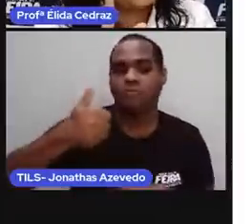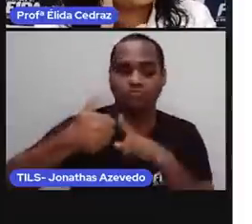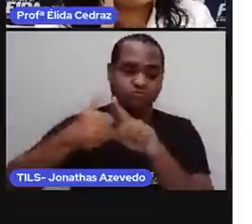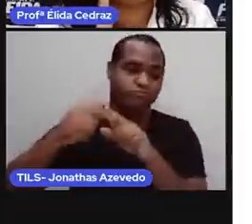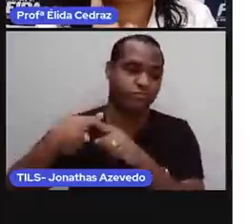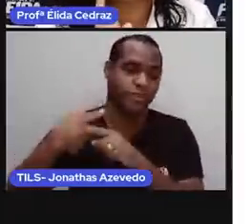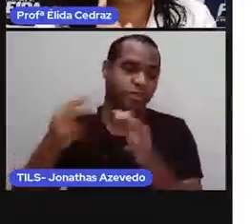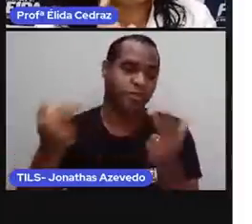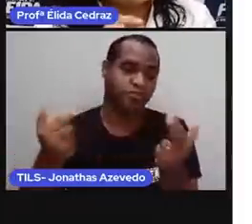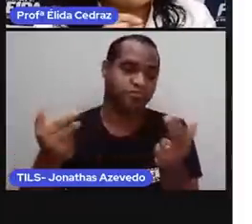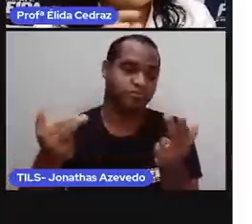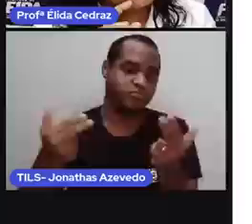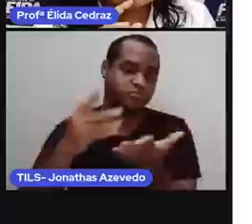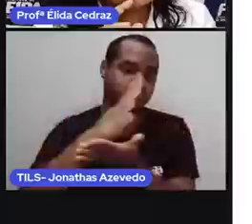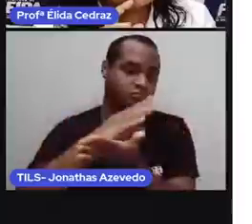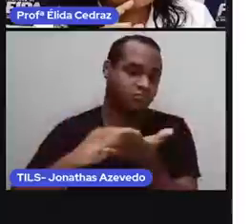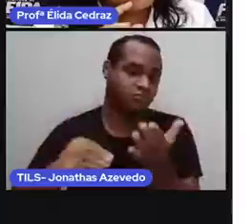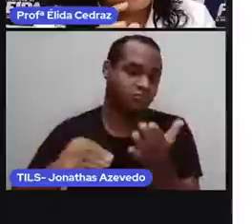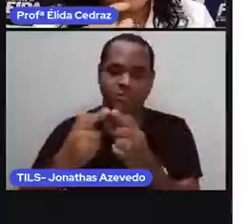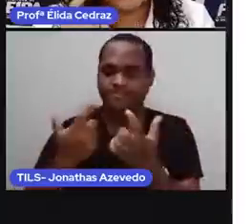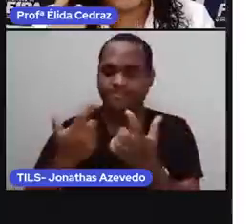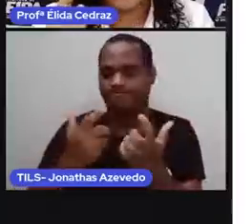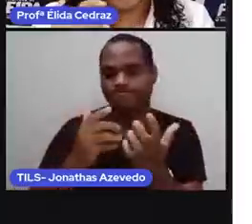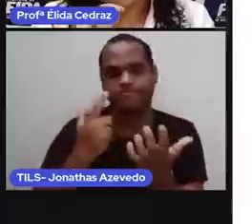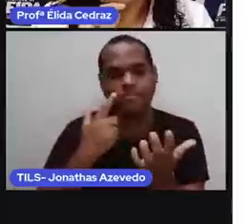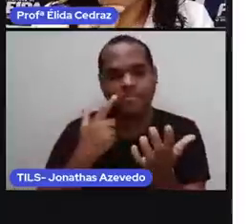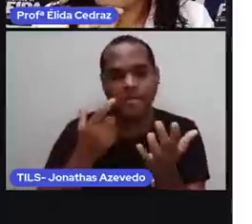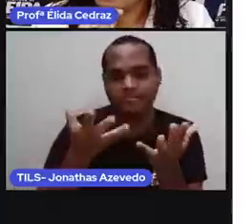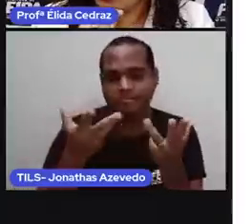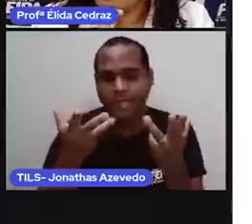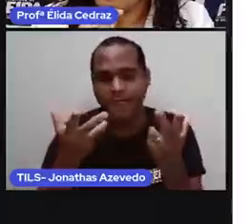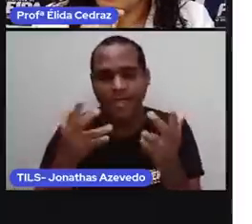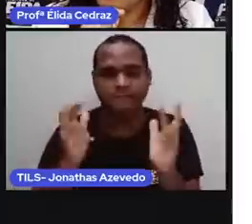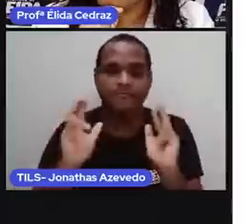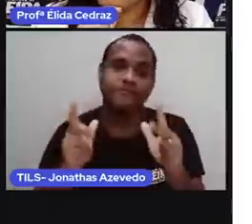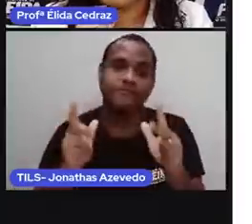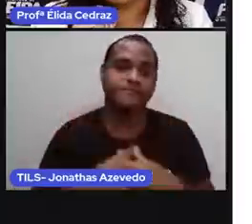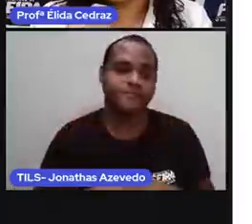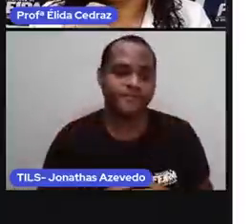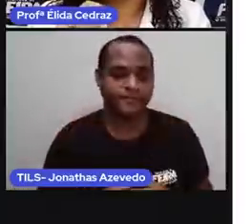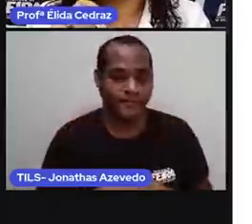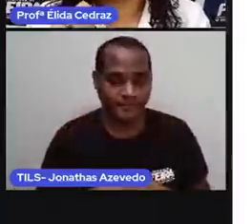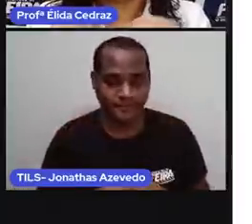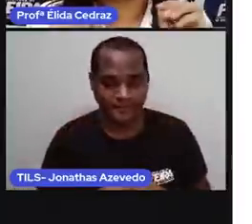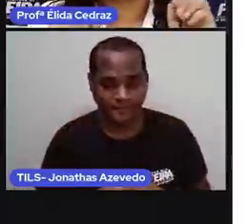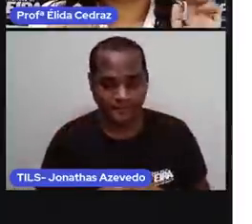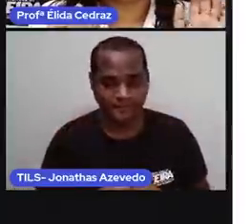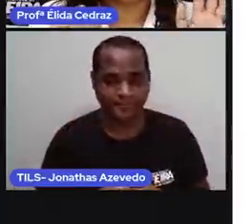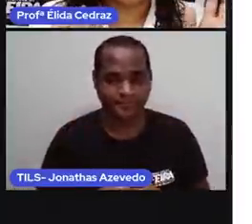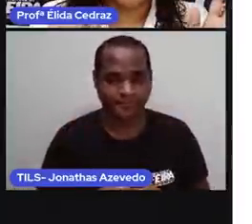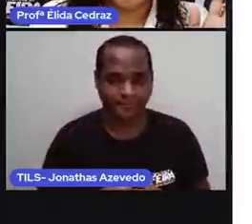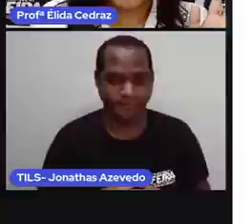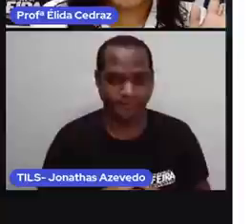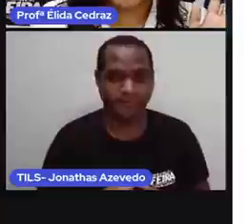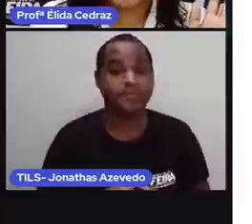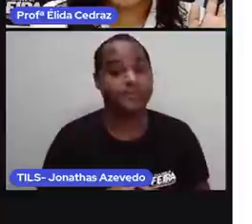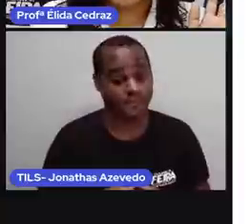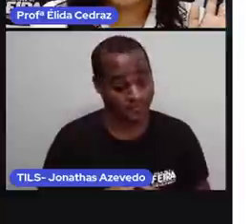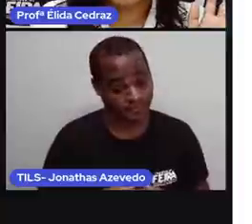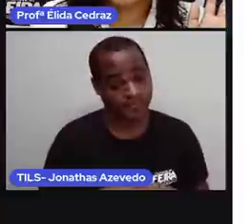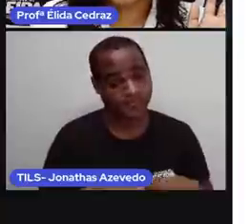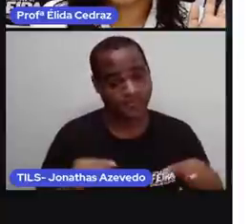só que com estratégias diferentes. Olha só como foi que ele fez. Ele fez cinco.